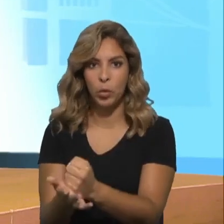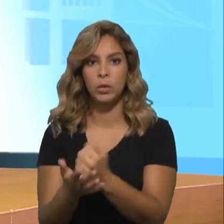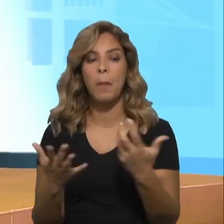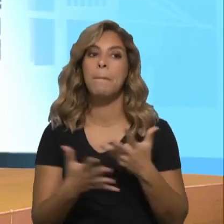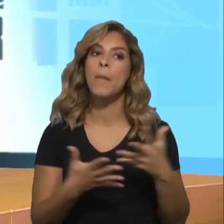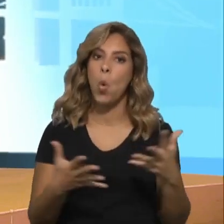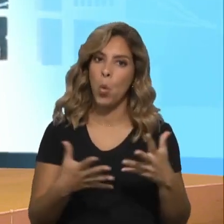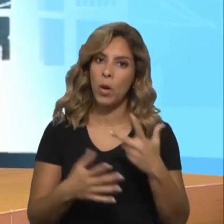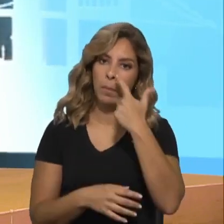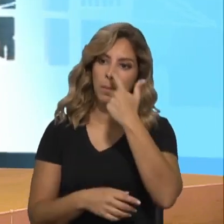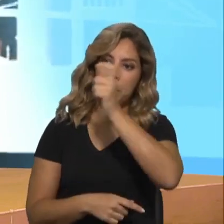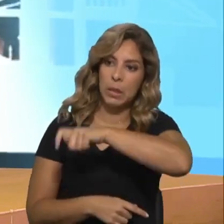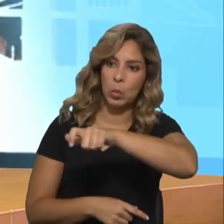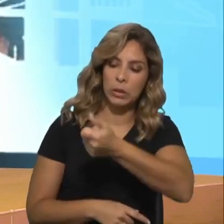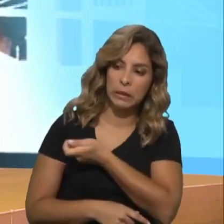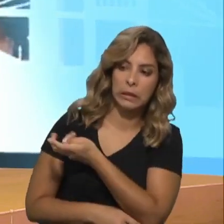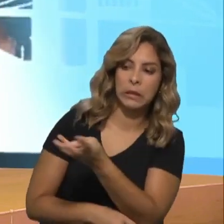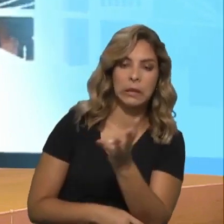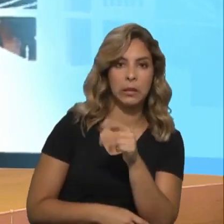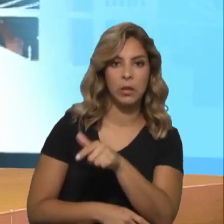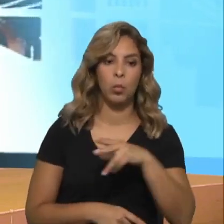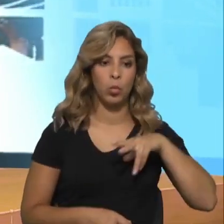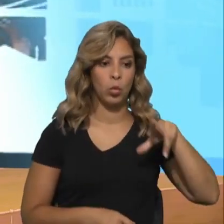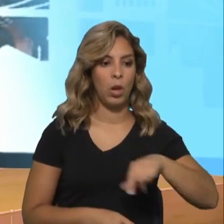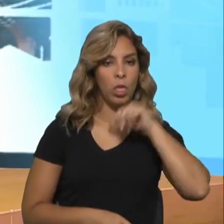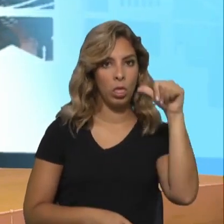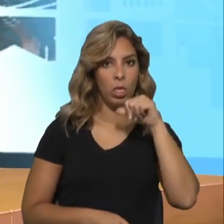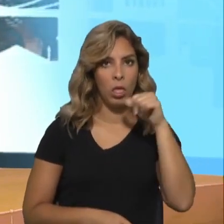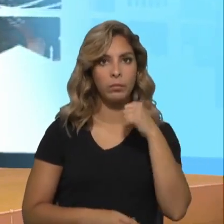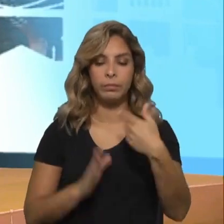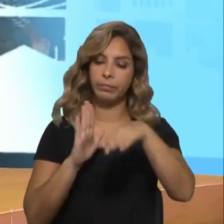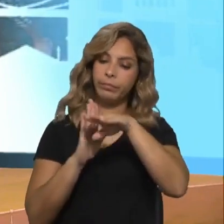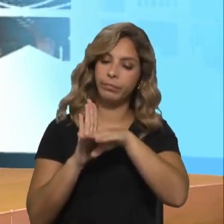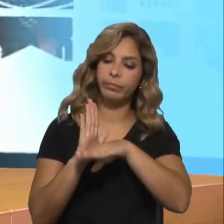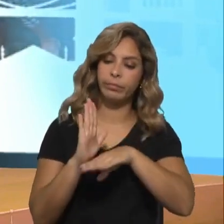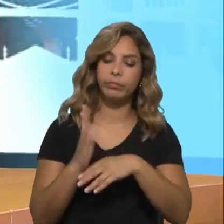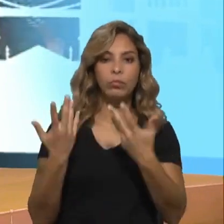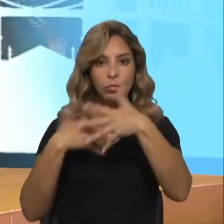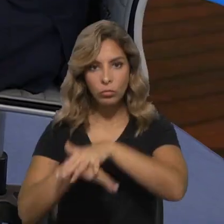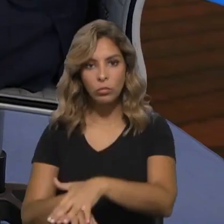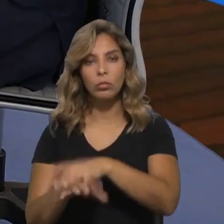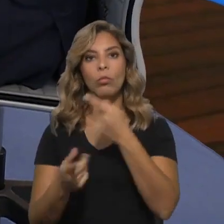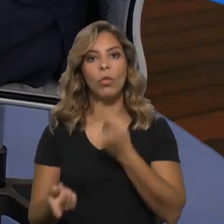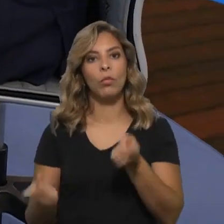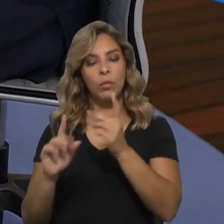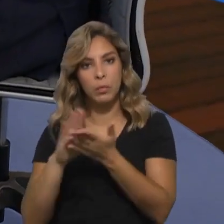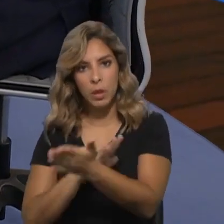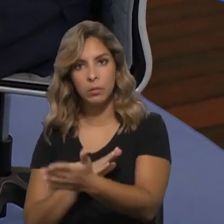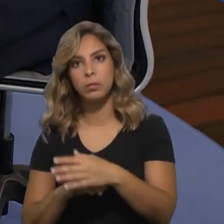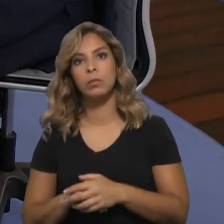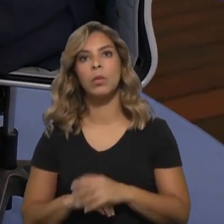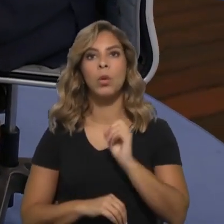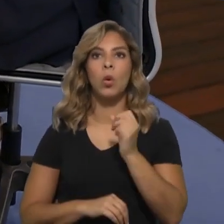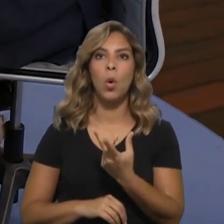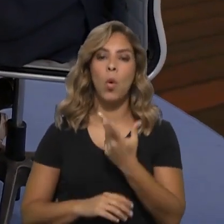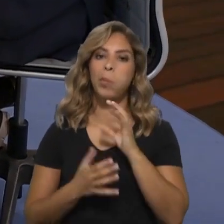casos são pessoas que Portugal acolhe no âmbito de programas de reinstalação ou de recolocação, ou no âmbito de